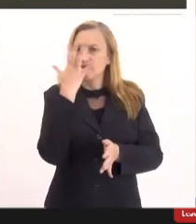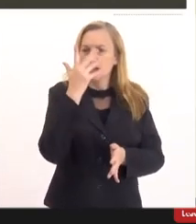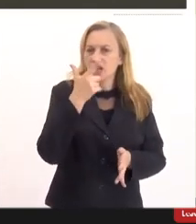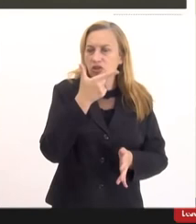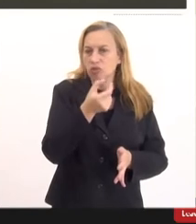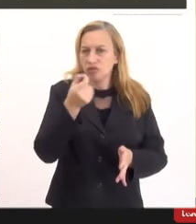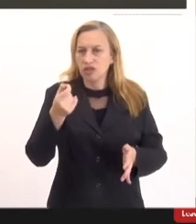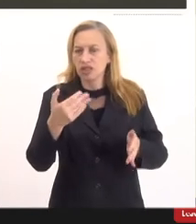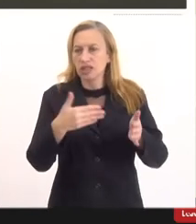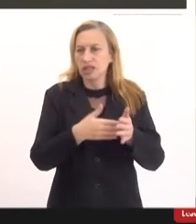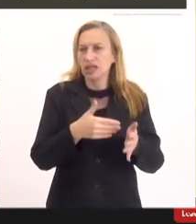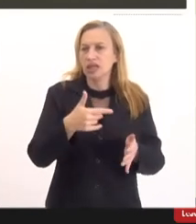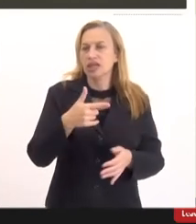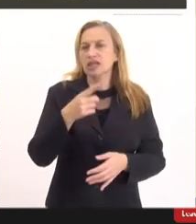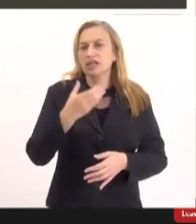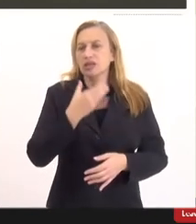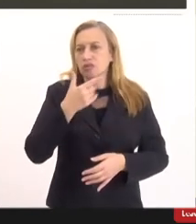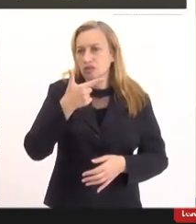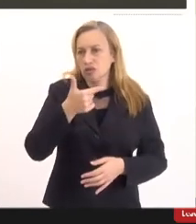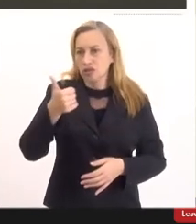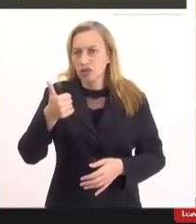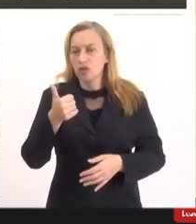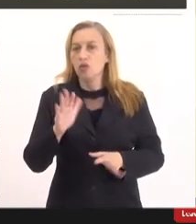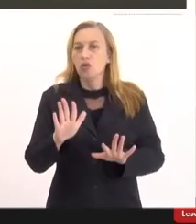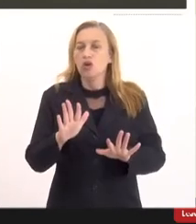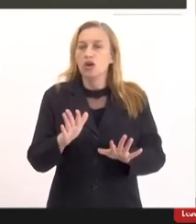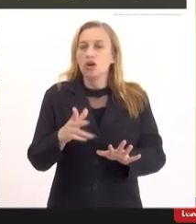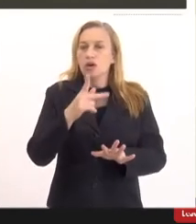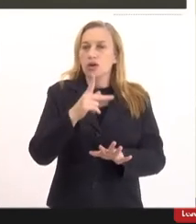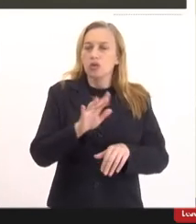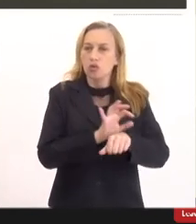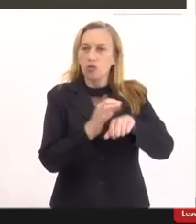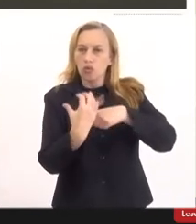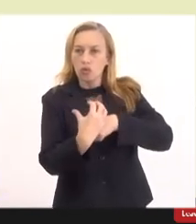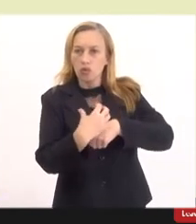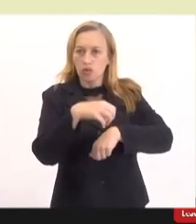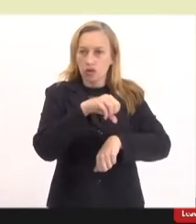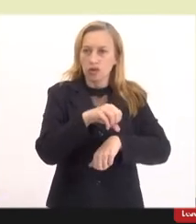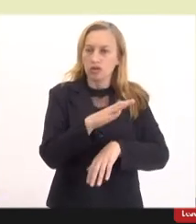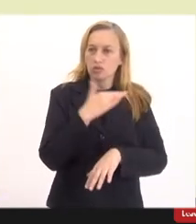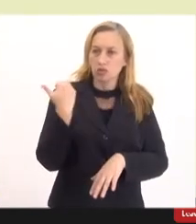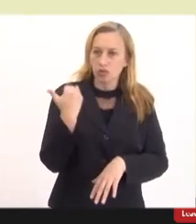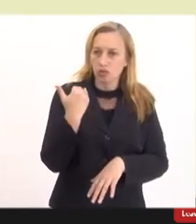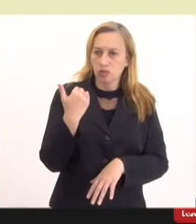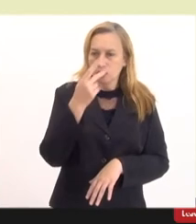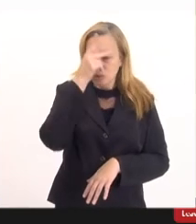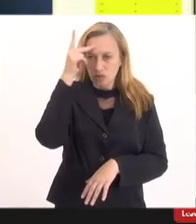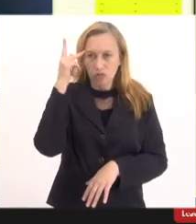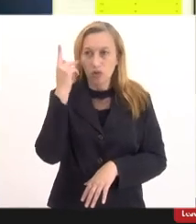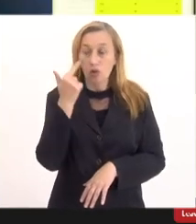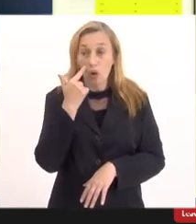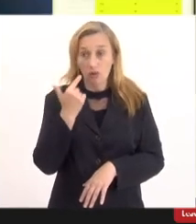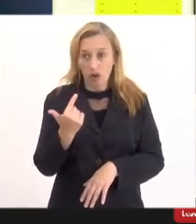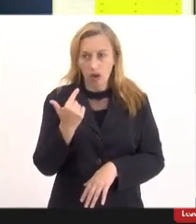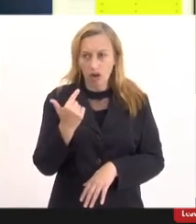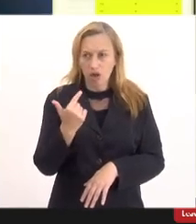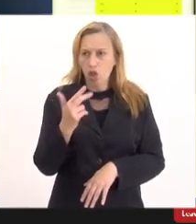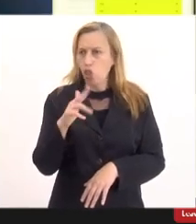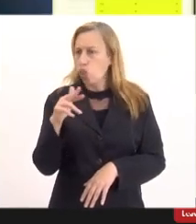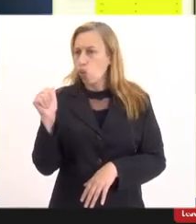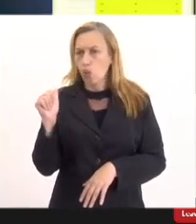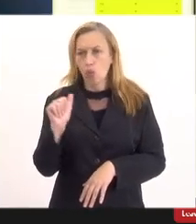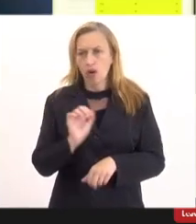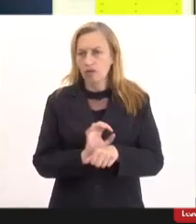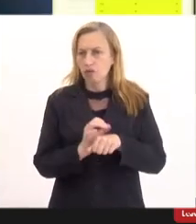2021 pacientes que tinham morrido de covid ok pasmem pasmem que vocês vão achar nunca foi covid